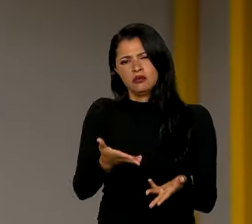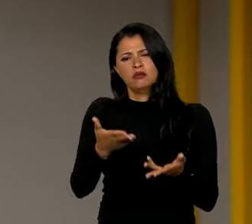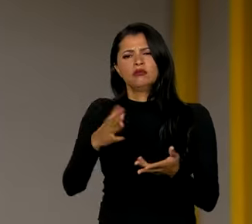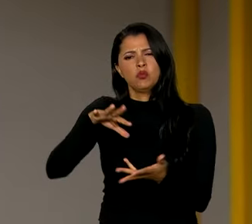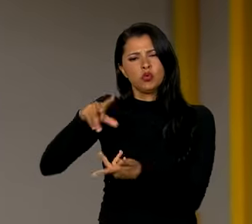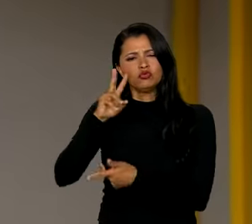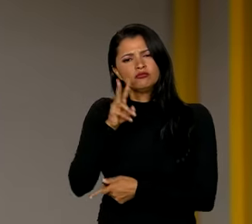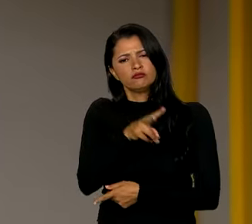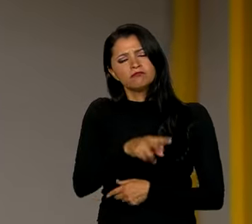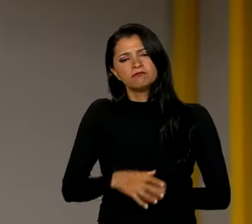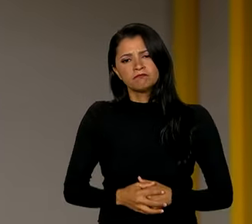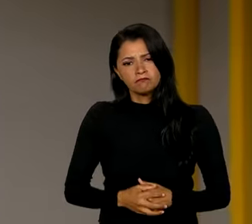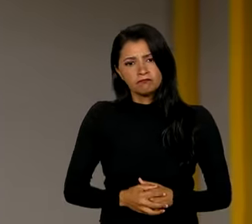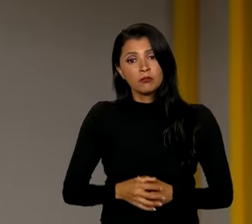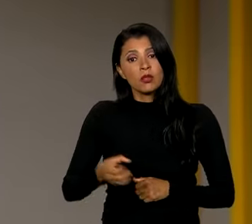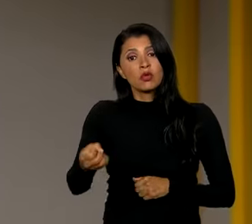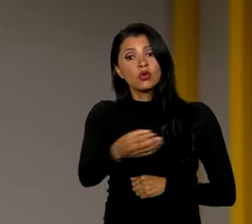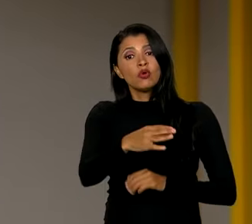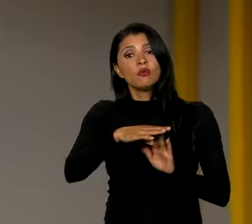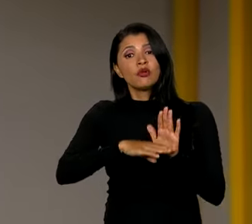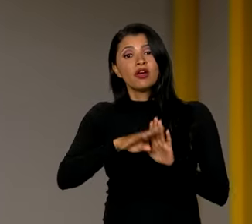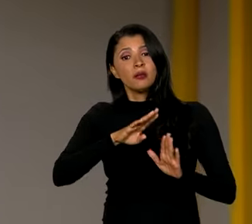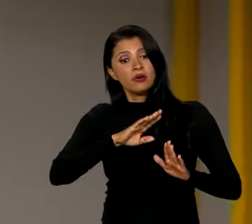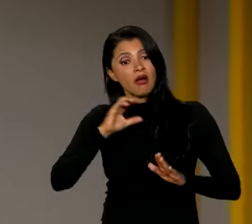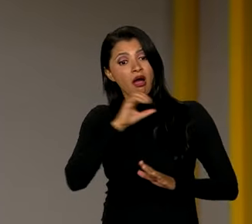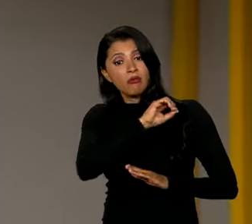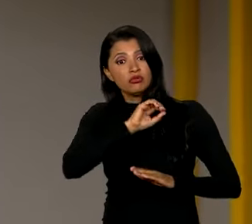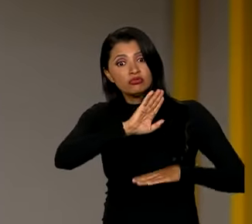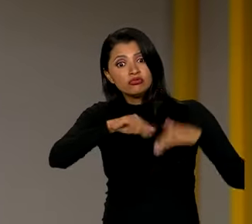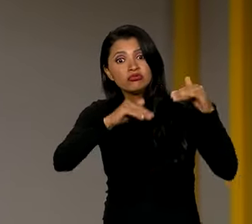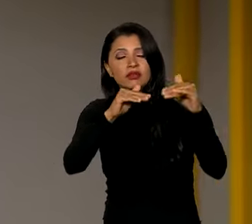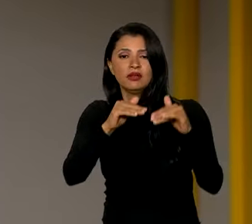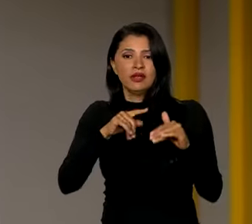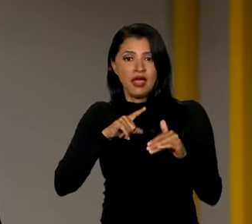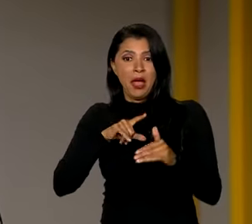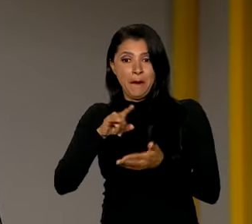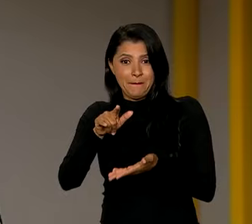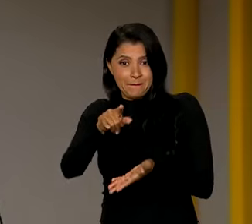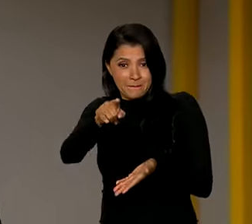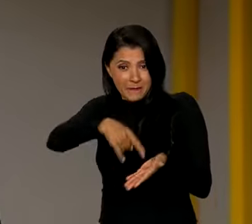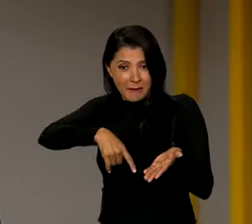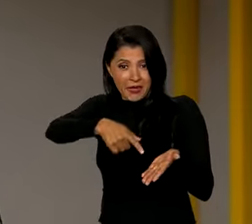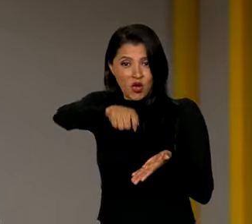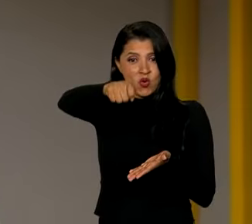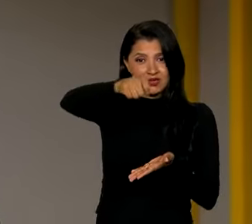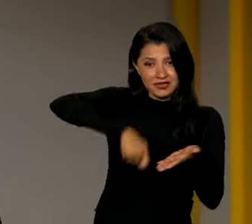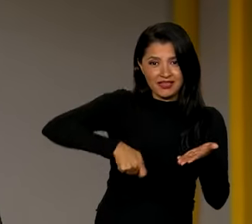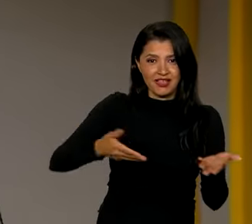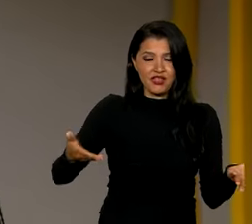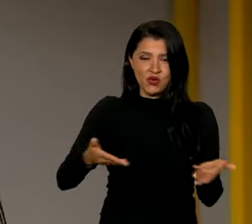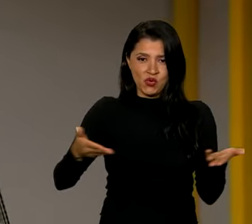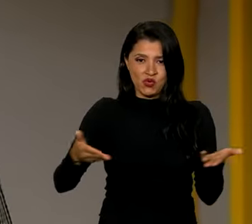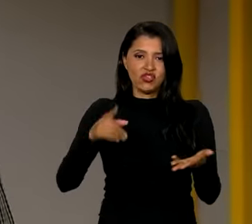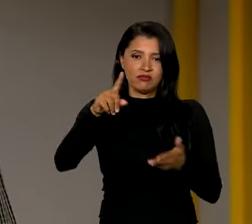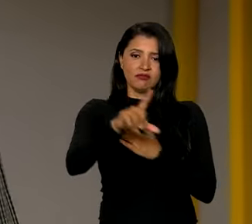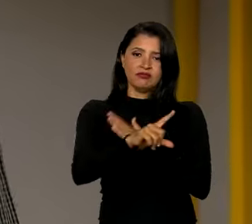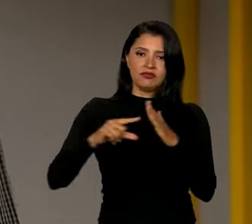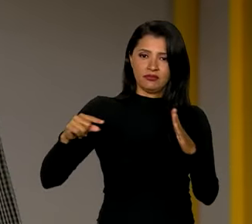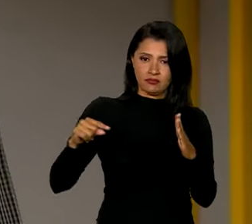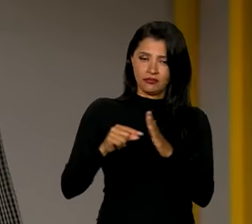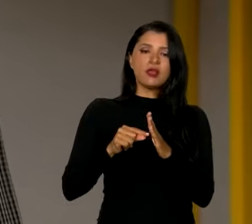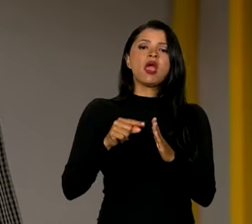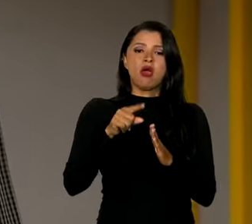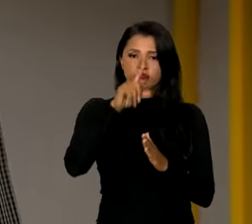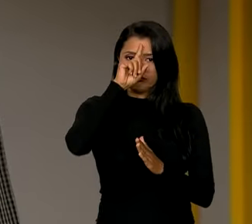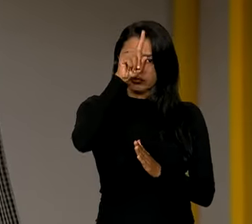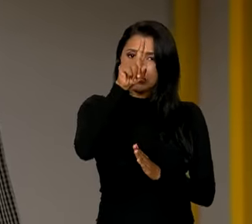E o novo programa de aceleração do crescimento está saindo do papel. Foi assinada hoje, no Palácio do Planalto, a ordem de